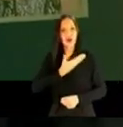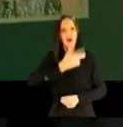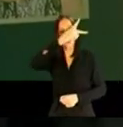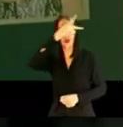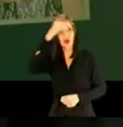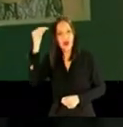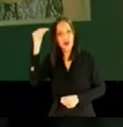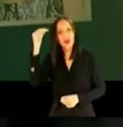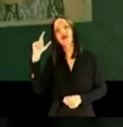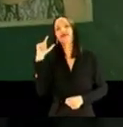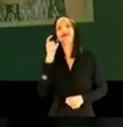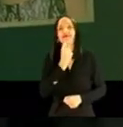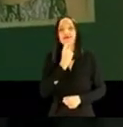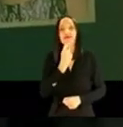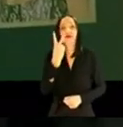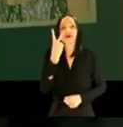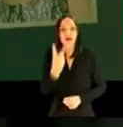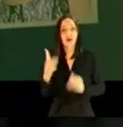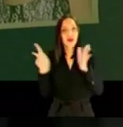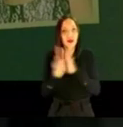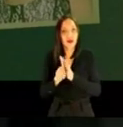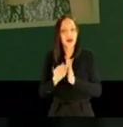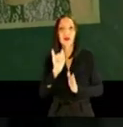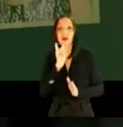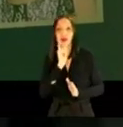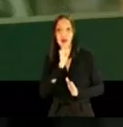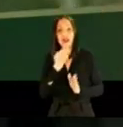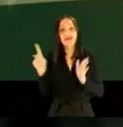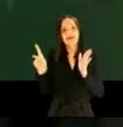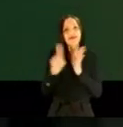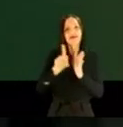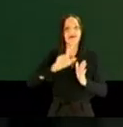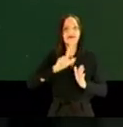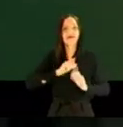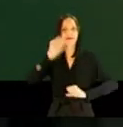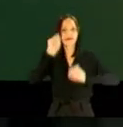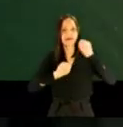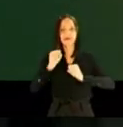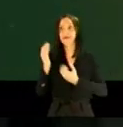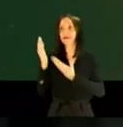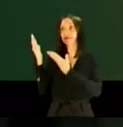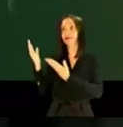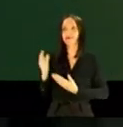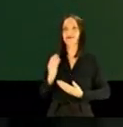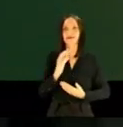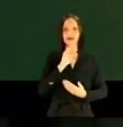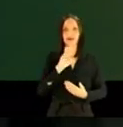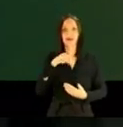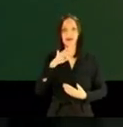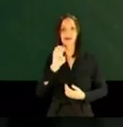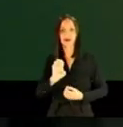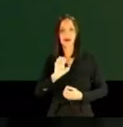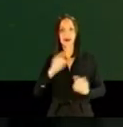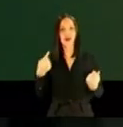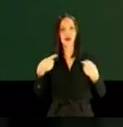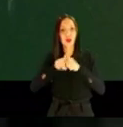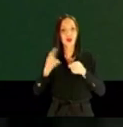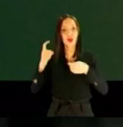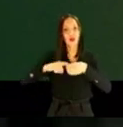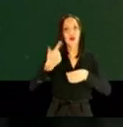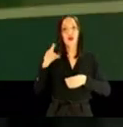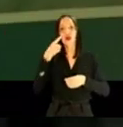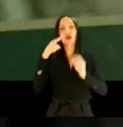creches alugam imóveis de amigos do prefeito Nunes. Dois desses imóveis, por exemplo, pertencem a uma empresa chamada